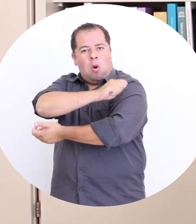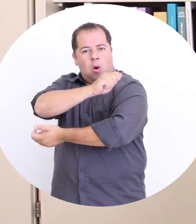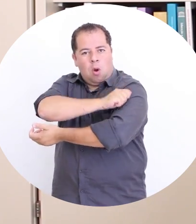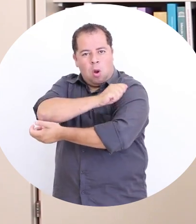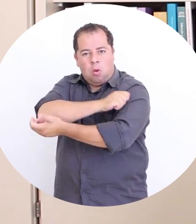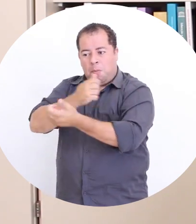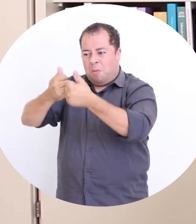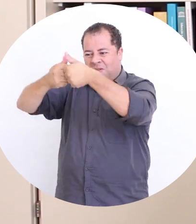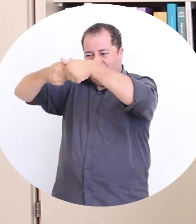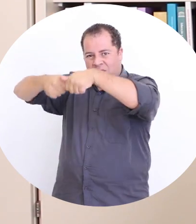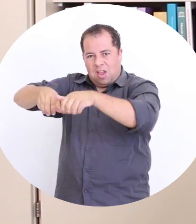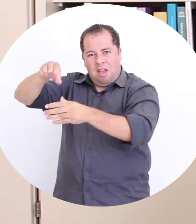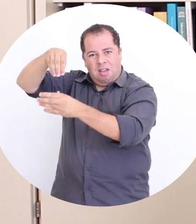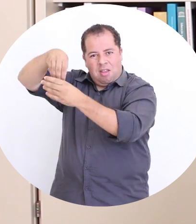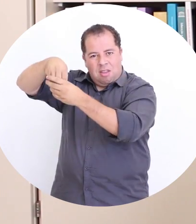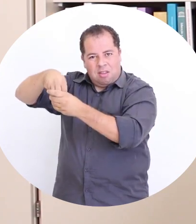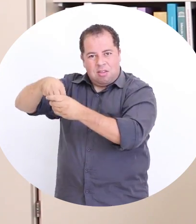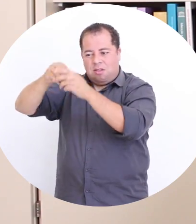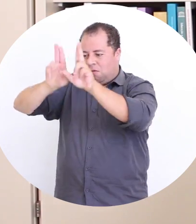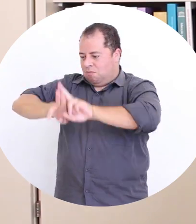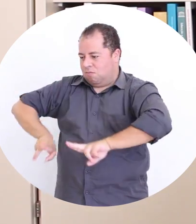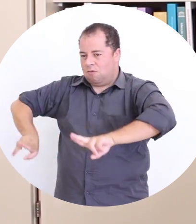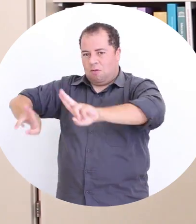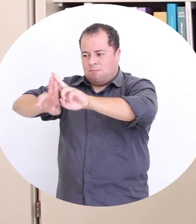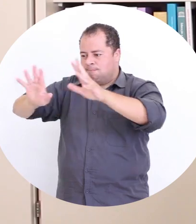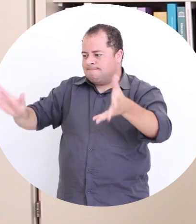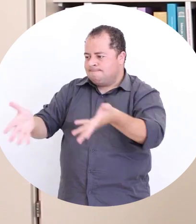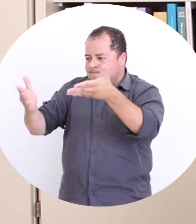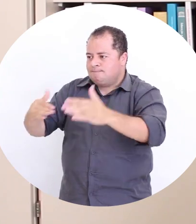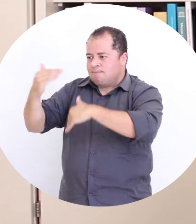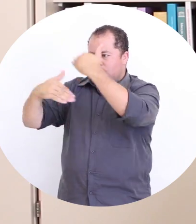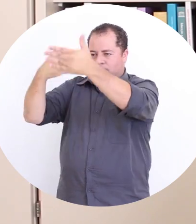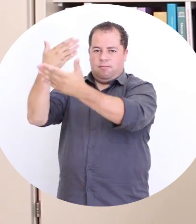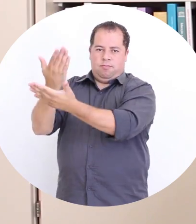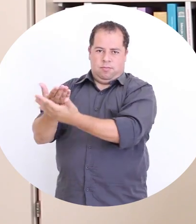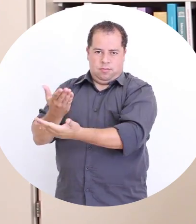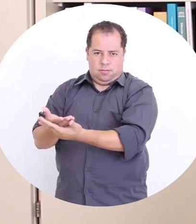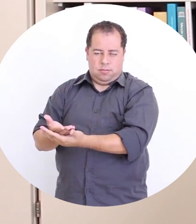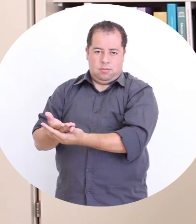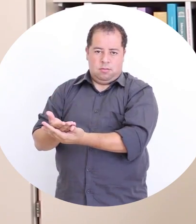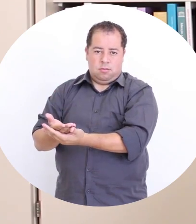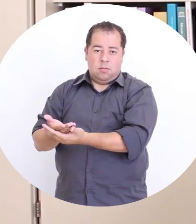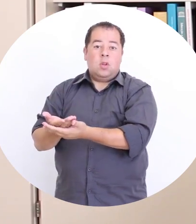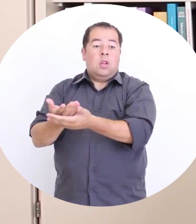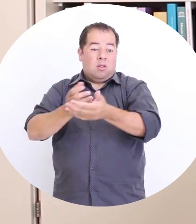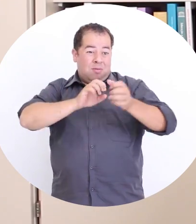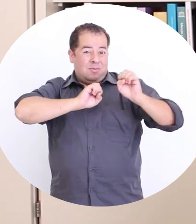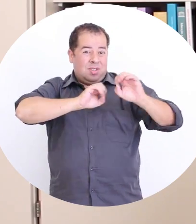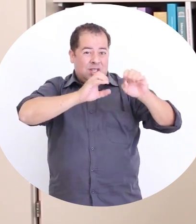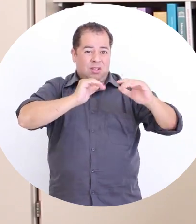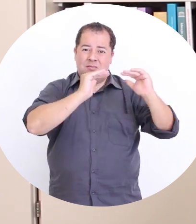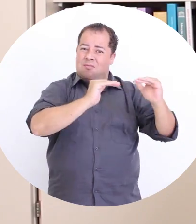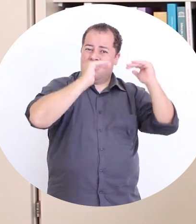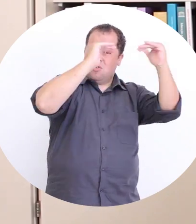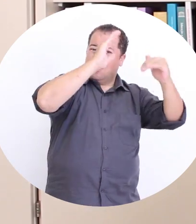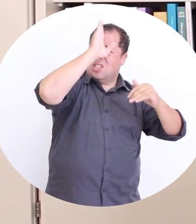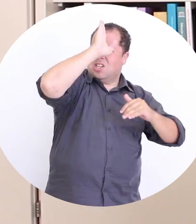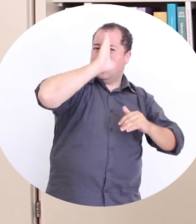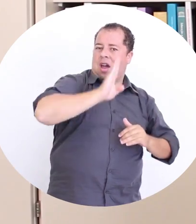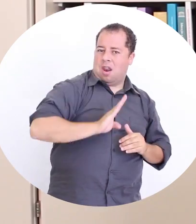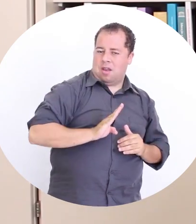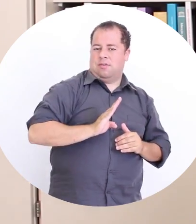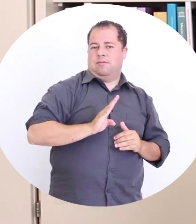estudantil que permite você desenvolver os seus estudos. Ensino superior